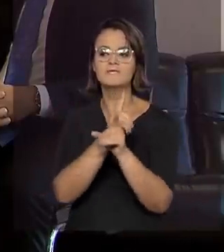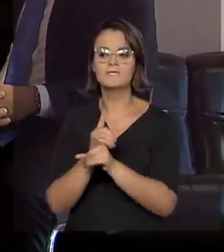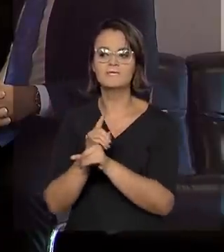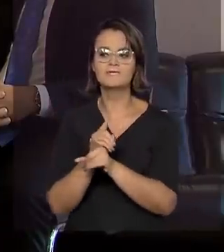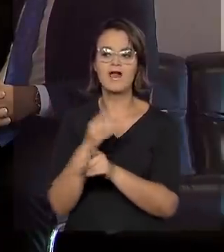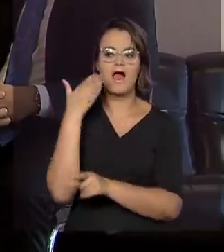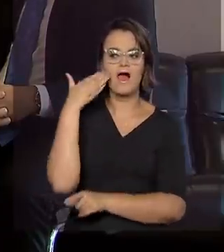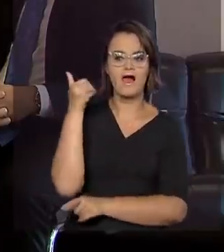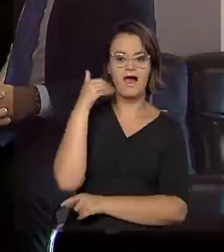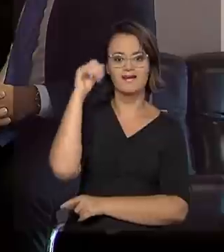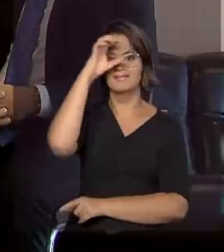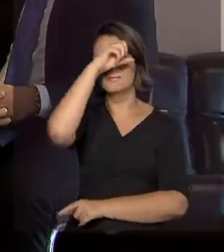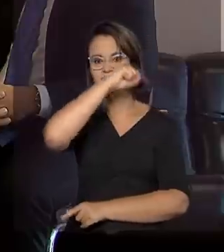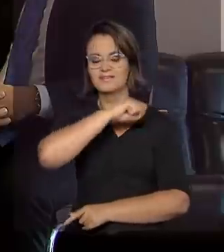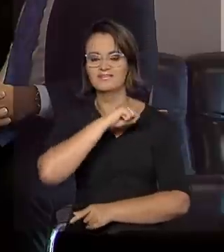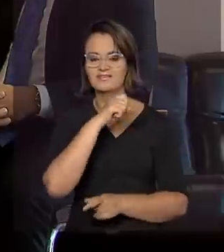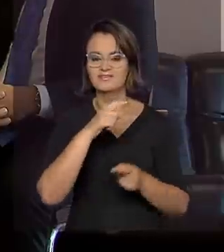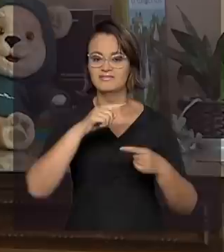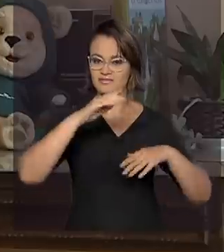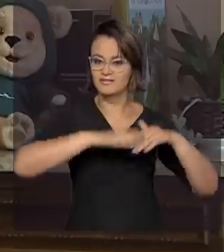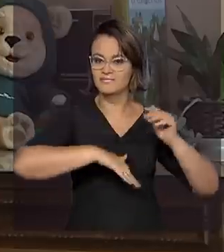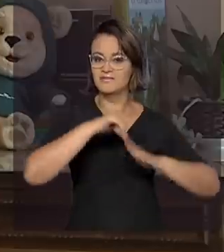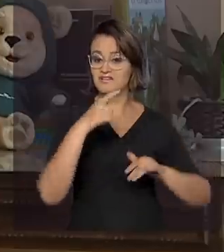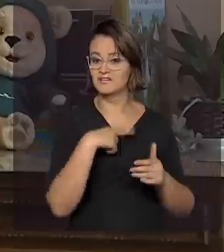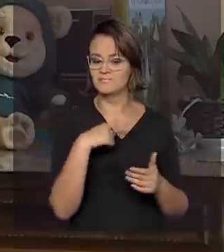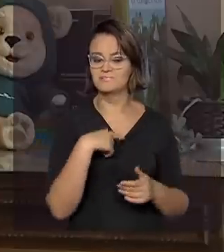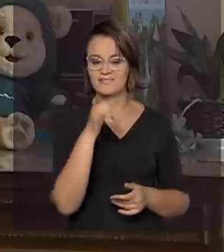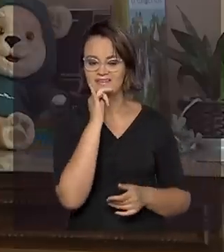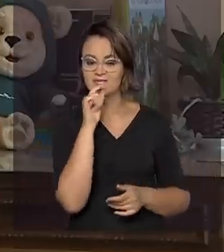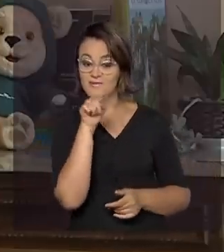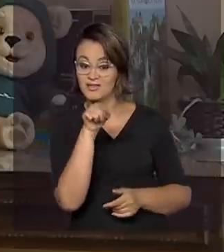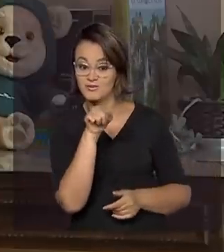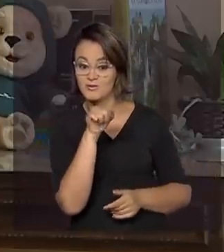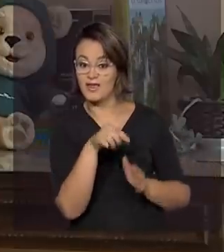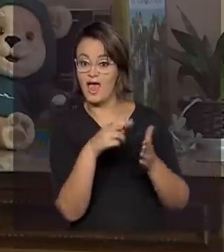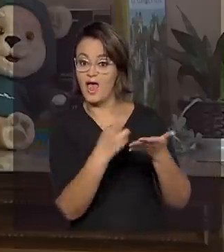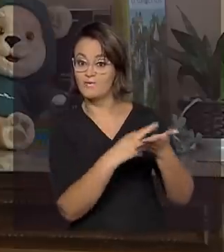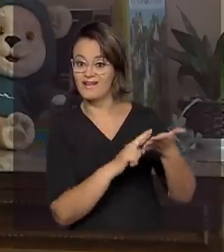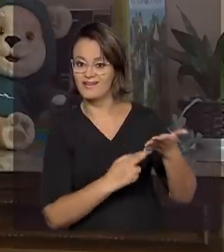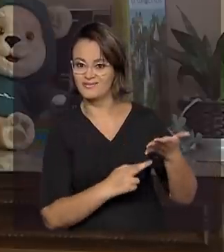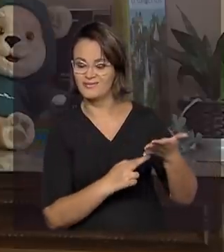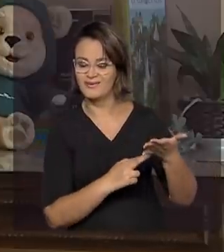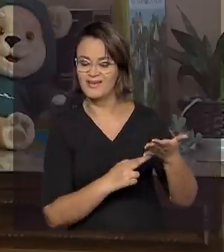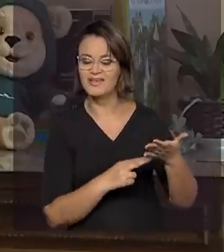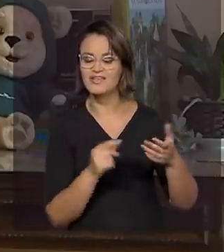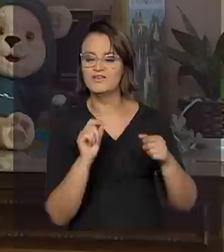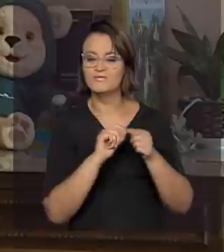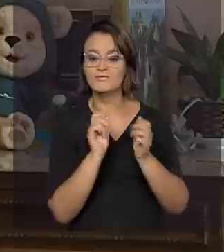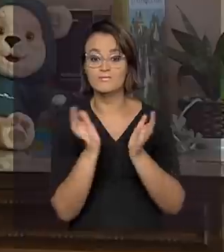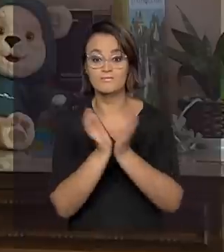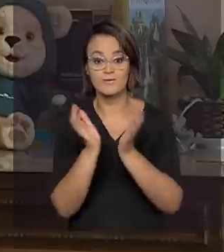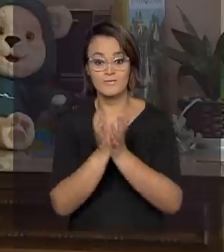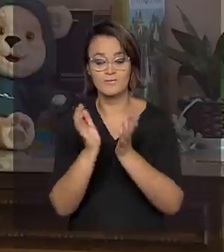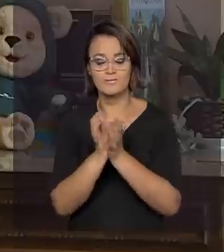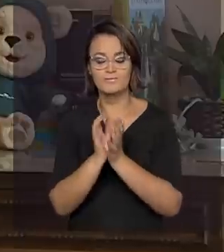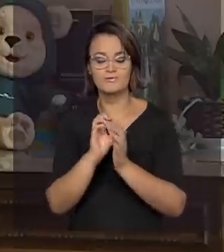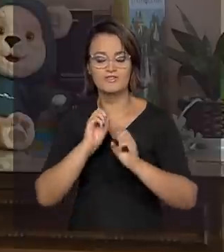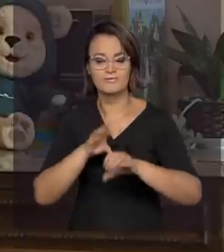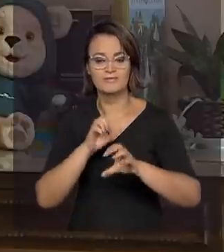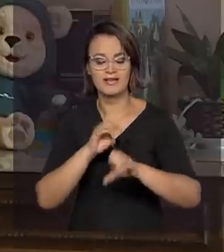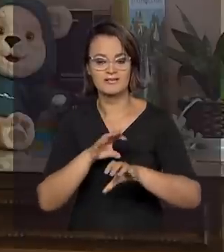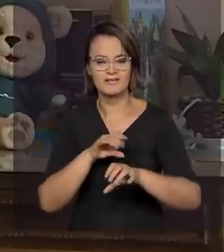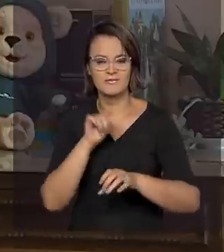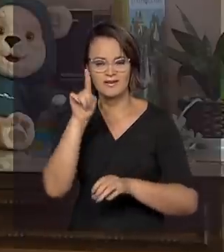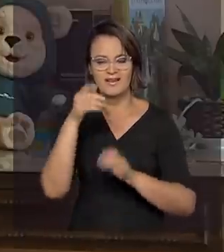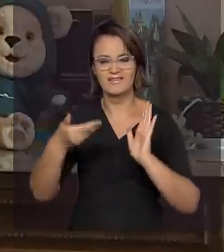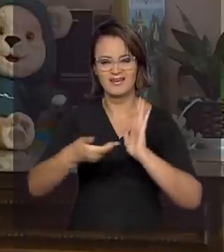Como exemplo, quero apresentar aqui o relatório que foi produzido pela Comissão de Educação e Cultura da Câmara